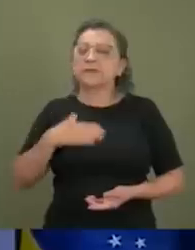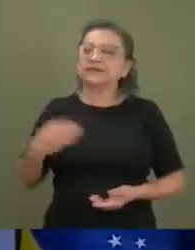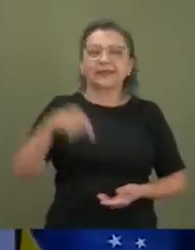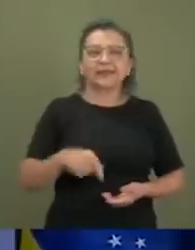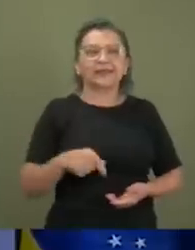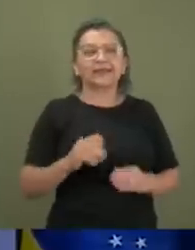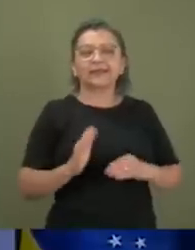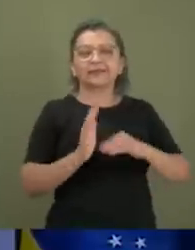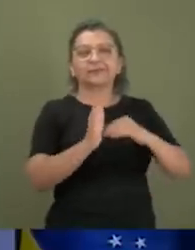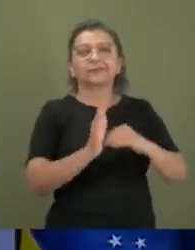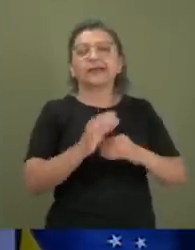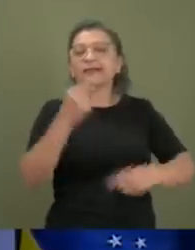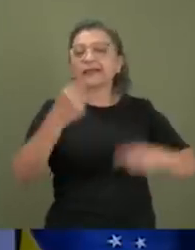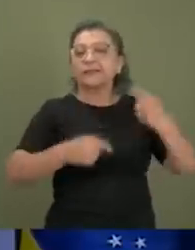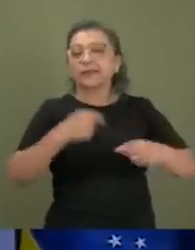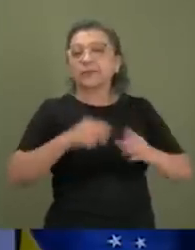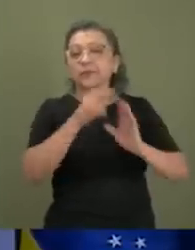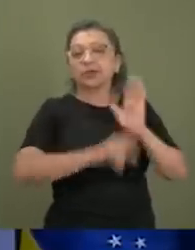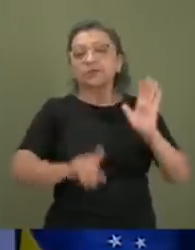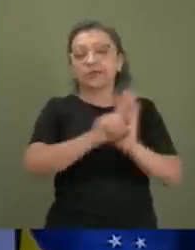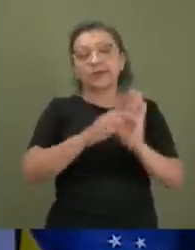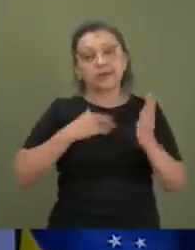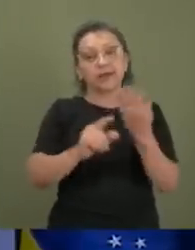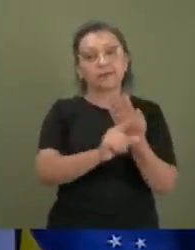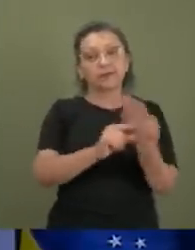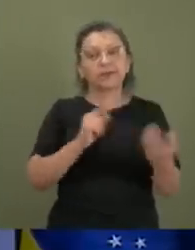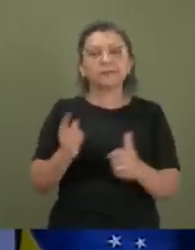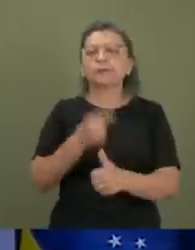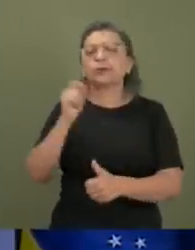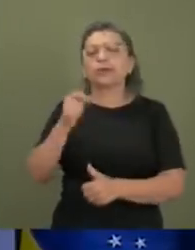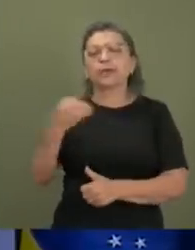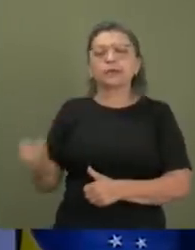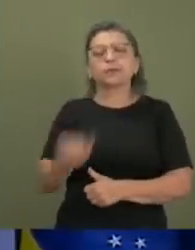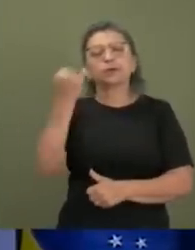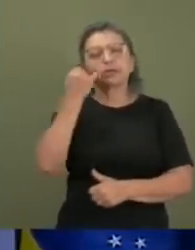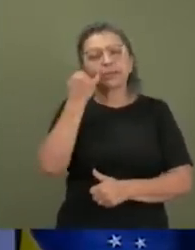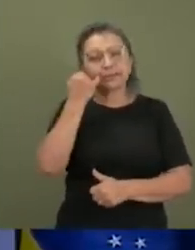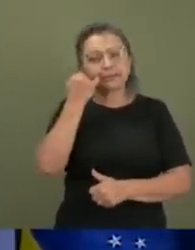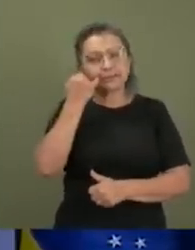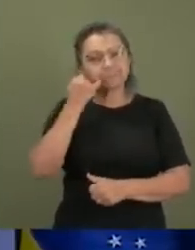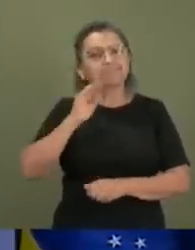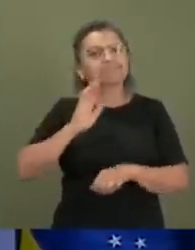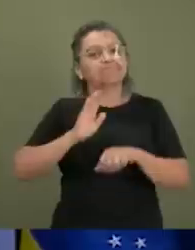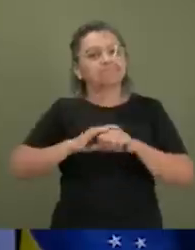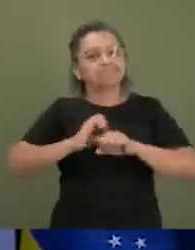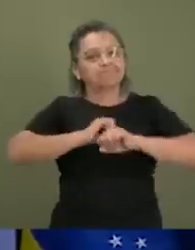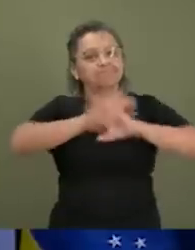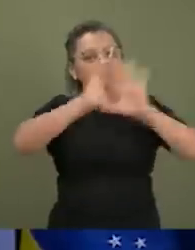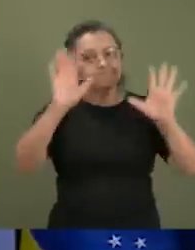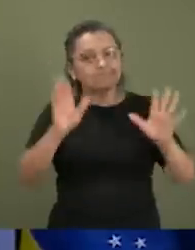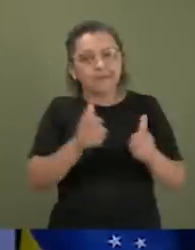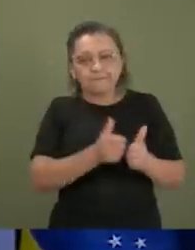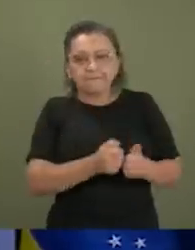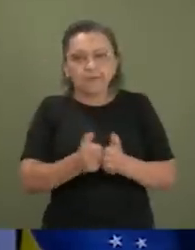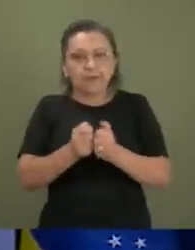um projeto de lei de minha autoria. Primeiro, eu acho importante ressaltar que videogame não é brincadeira. O videogame não é só